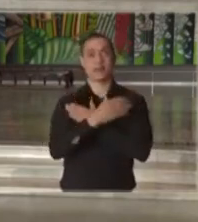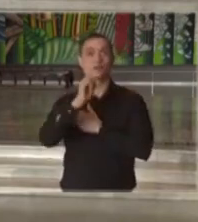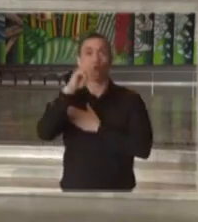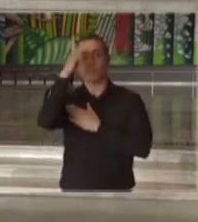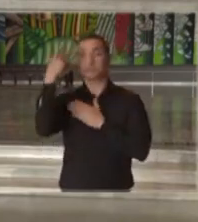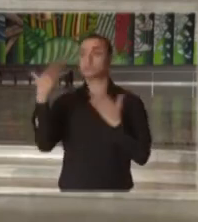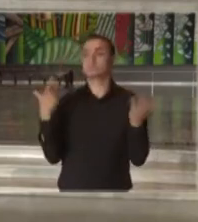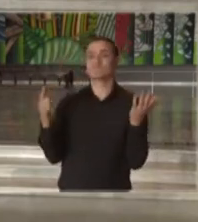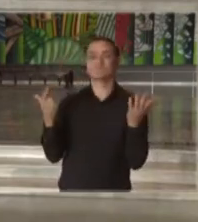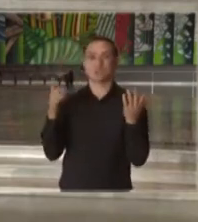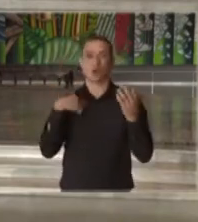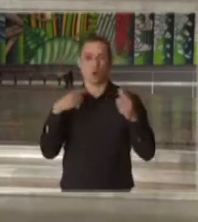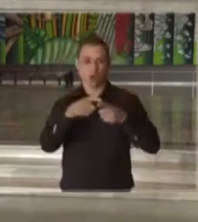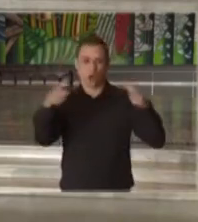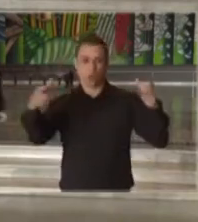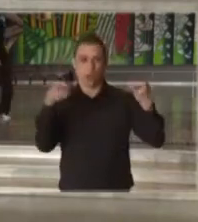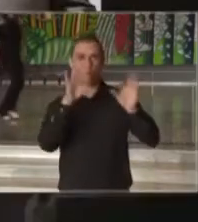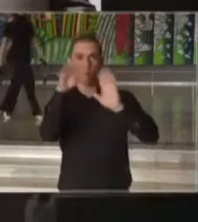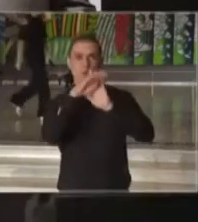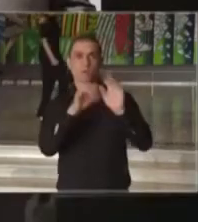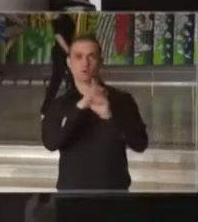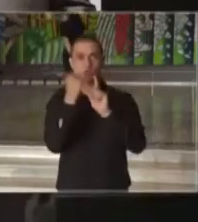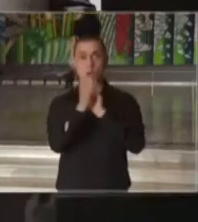ampliação de programas sociais no Estado?